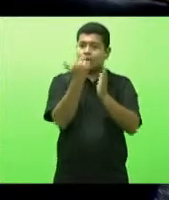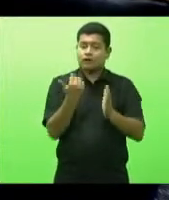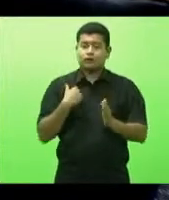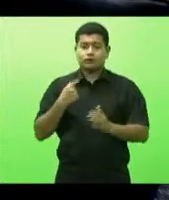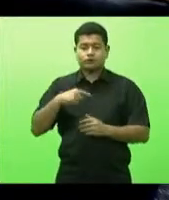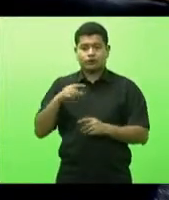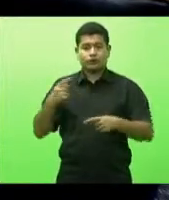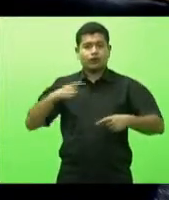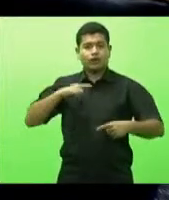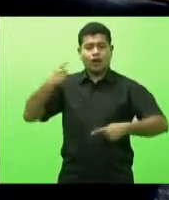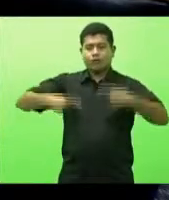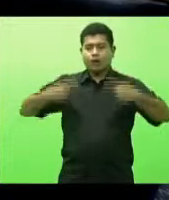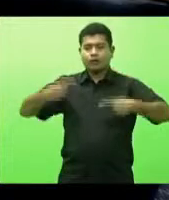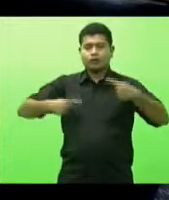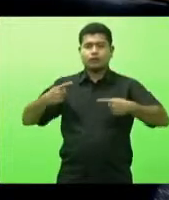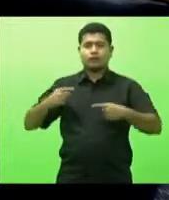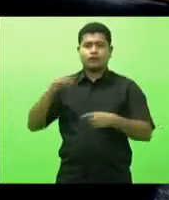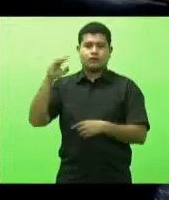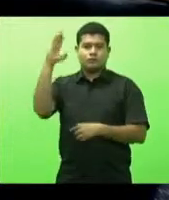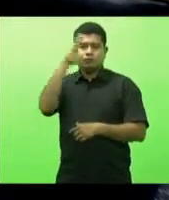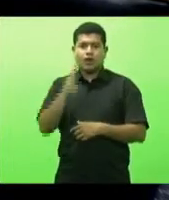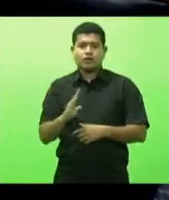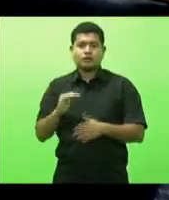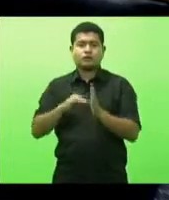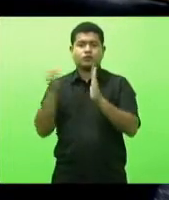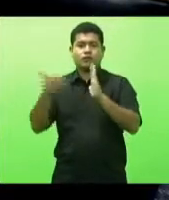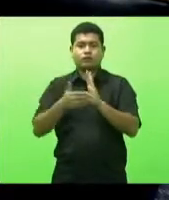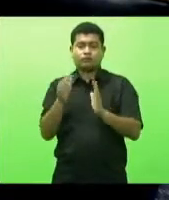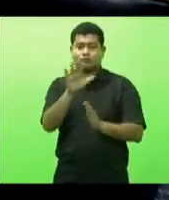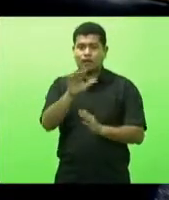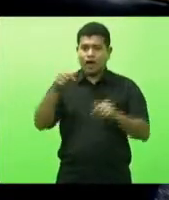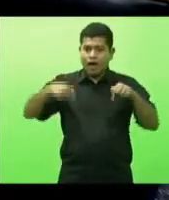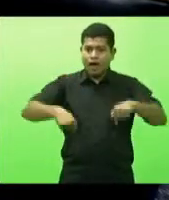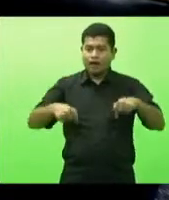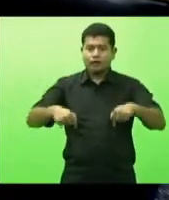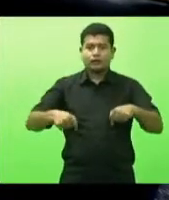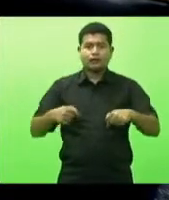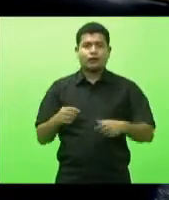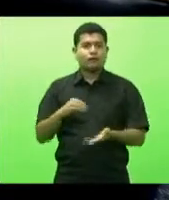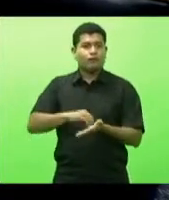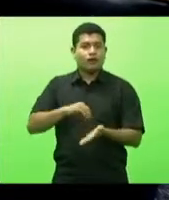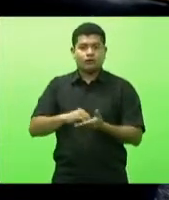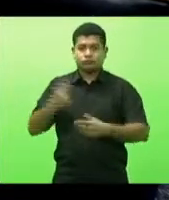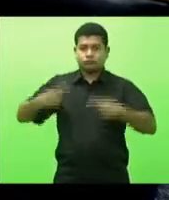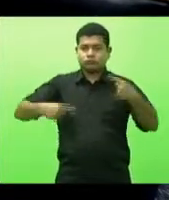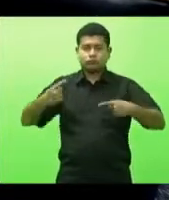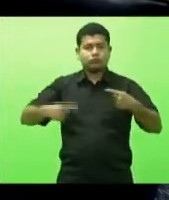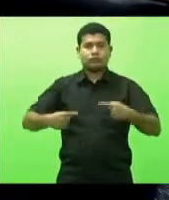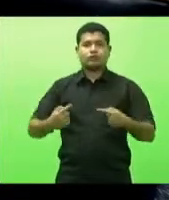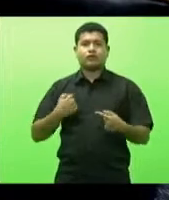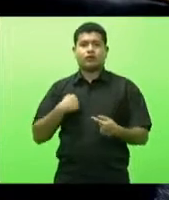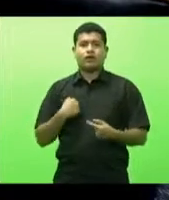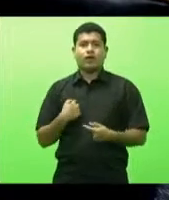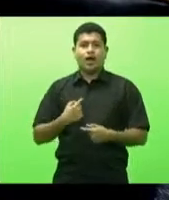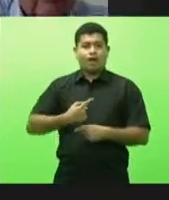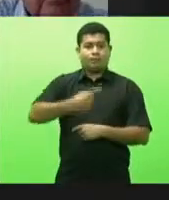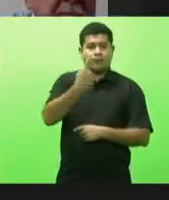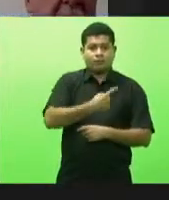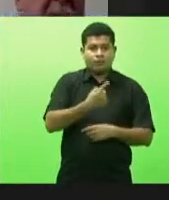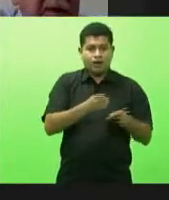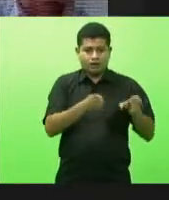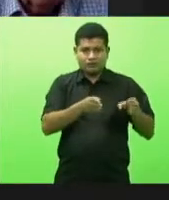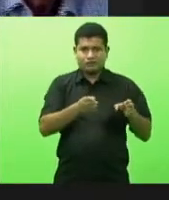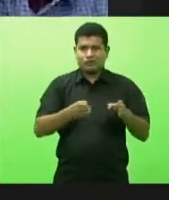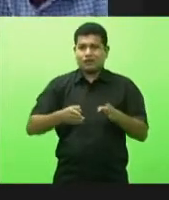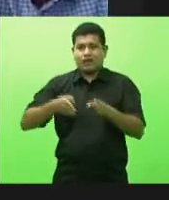ouvimos de vossa excelência a sua expectativa de cumprir a fase 1 e até a fase 2 de vacinação com a palavra o